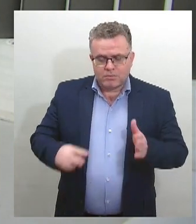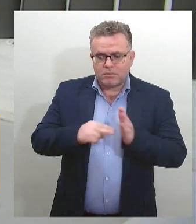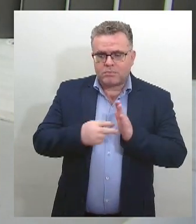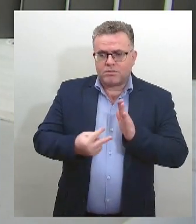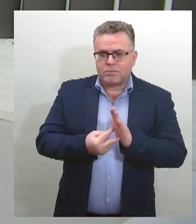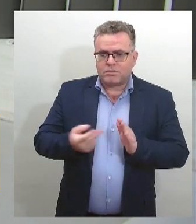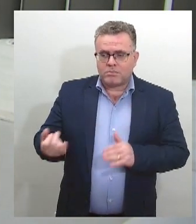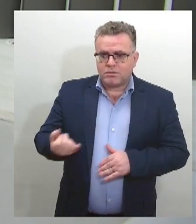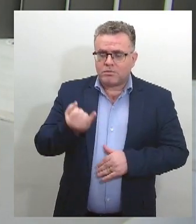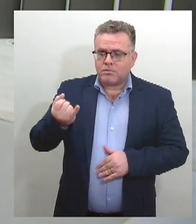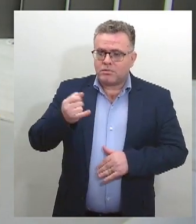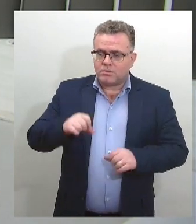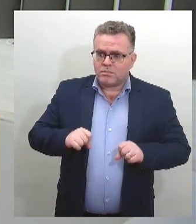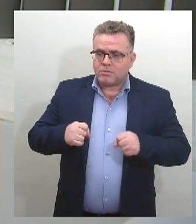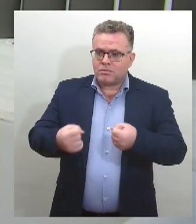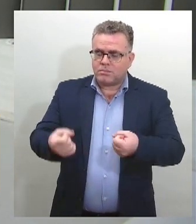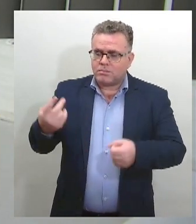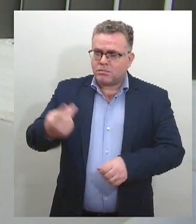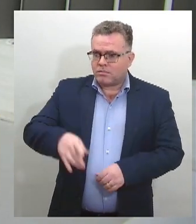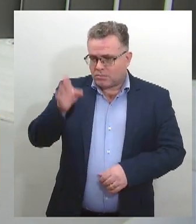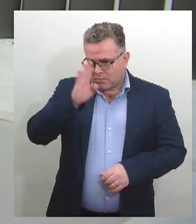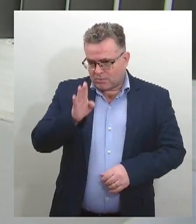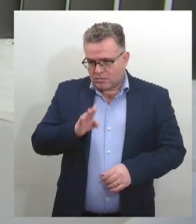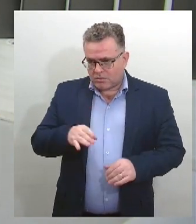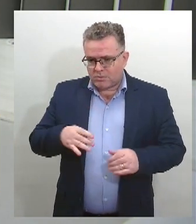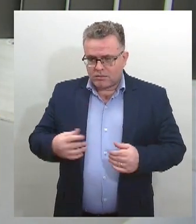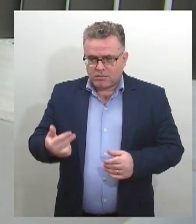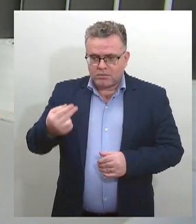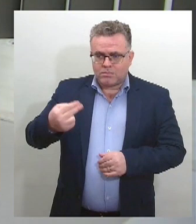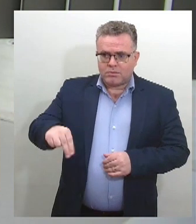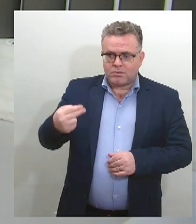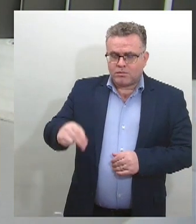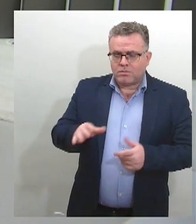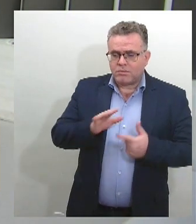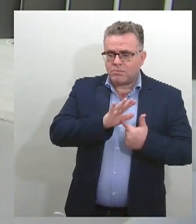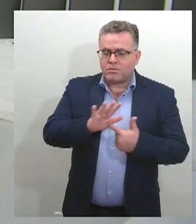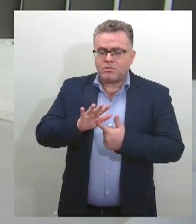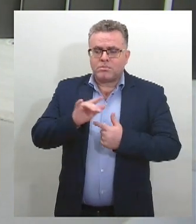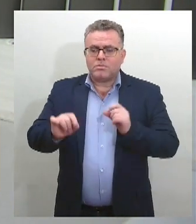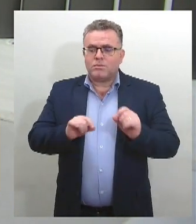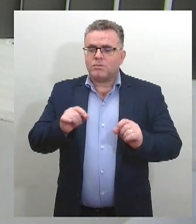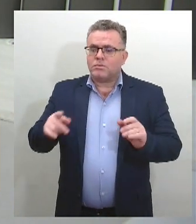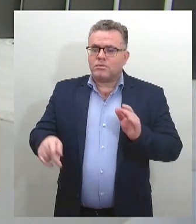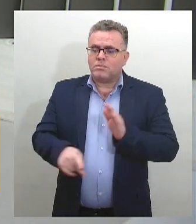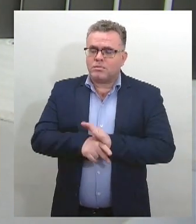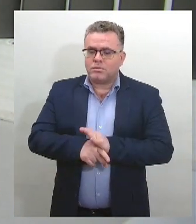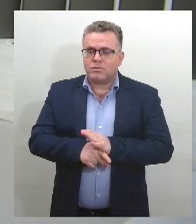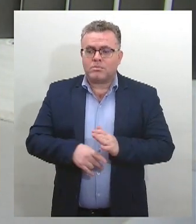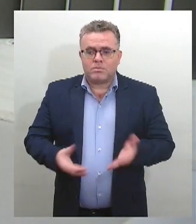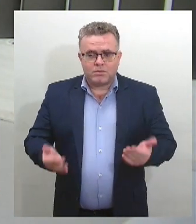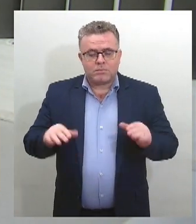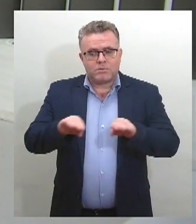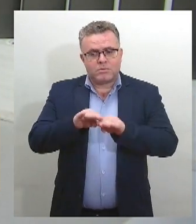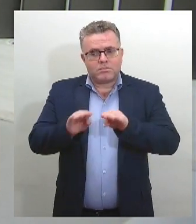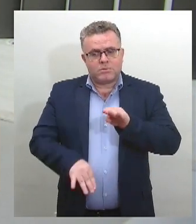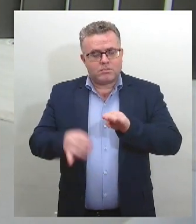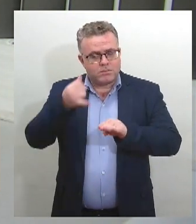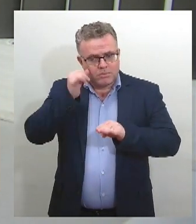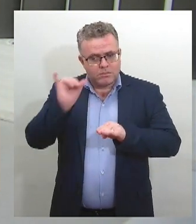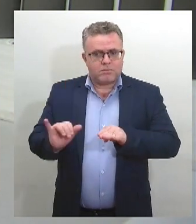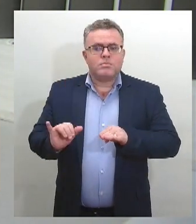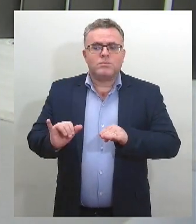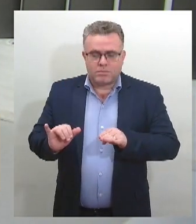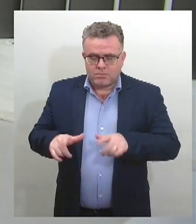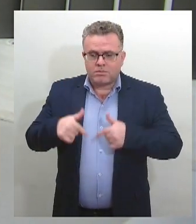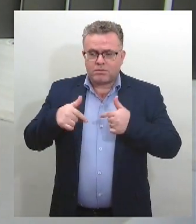negro no Brasil. Em novembro, as demandas, conquistas contra a desigualdade social e racial entram